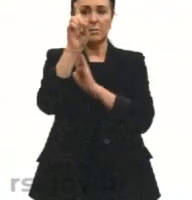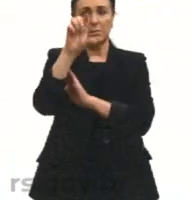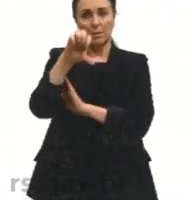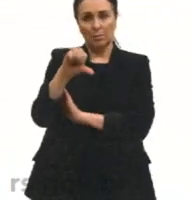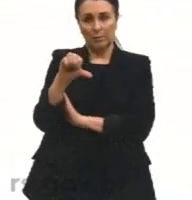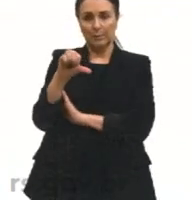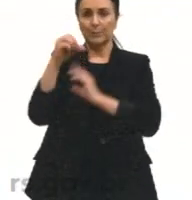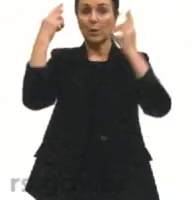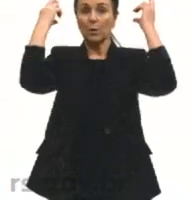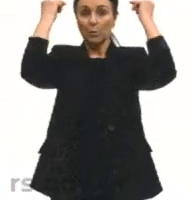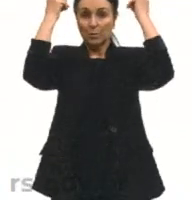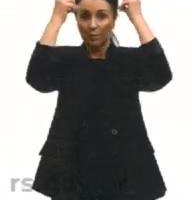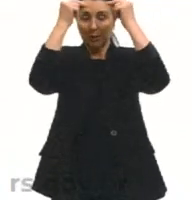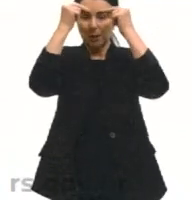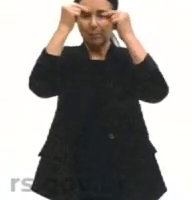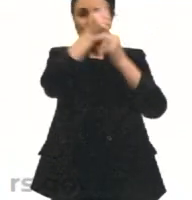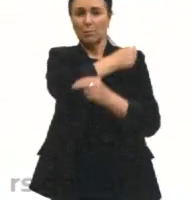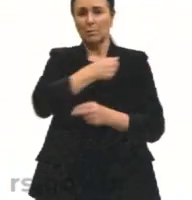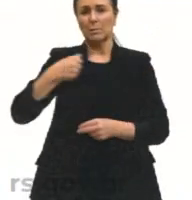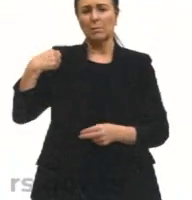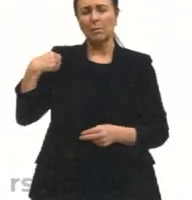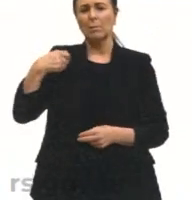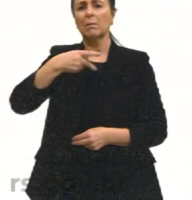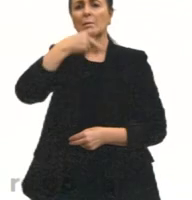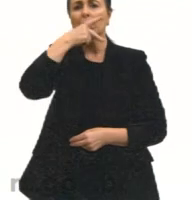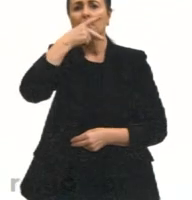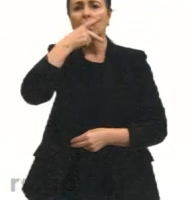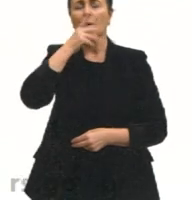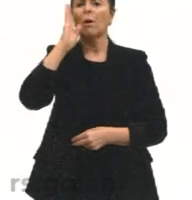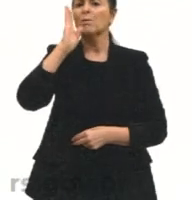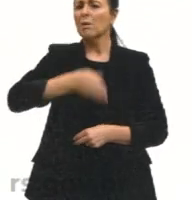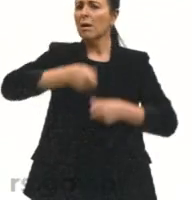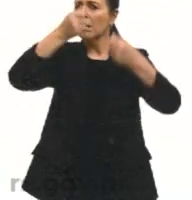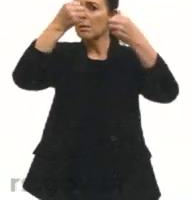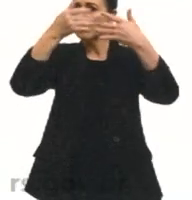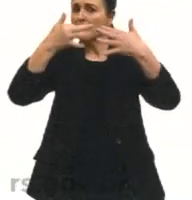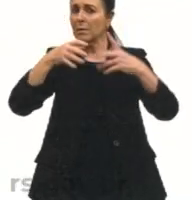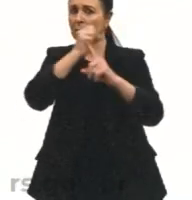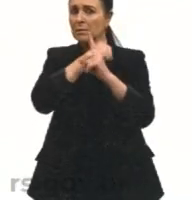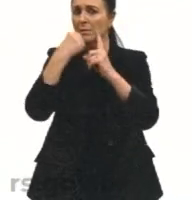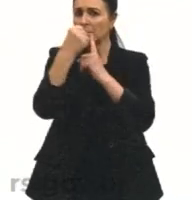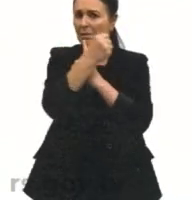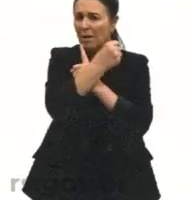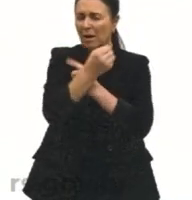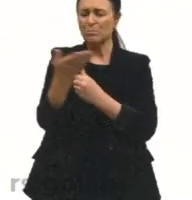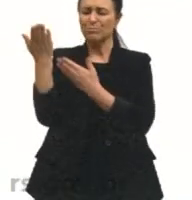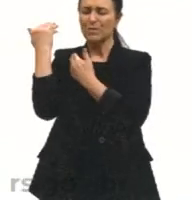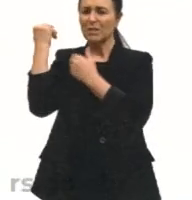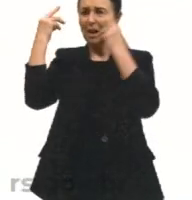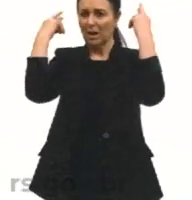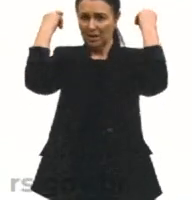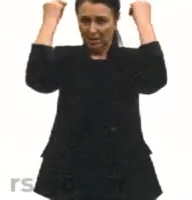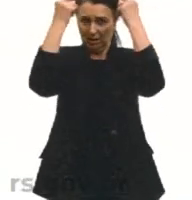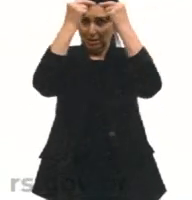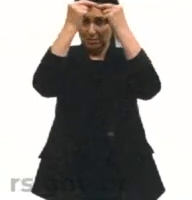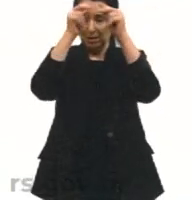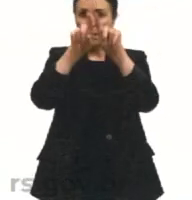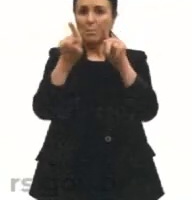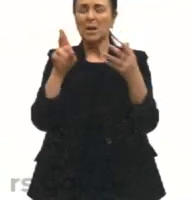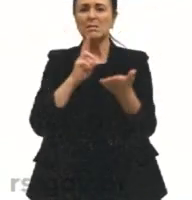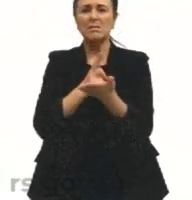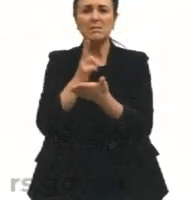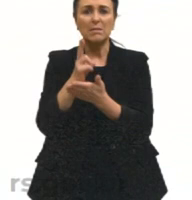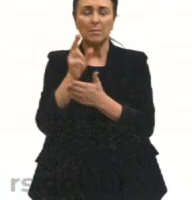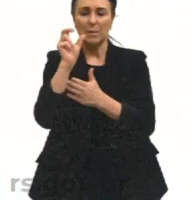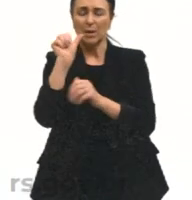Os gregos, Aristóteles, Platão, já falaram alguma coisa sobre a sociedade lá na Grécia, mas olha, toda vez que a ordem social